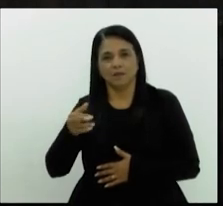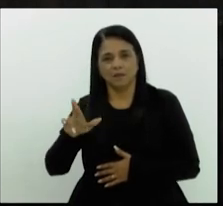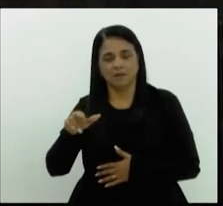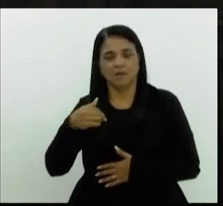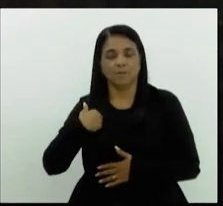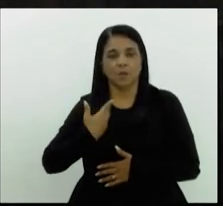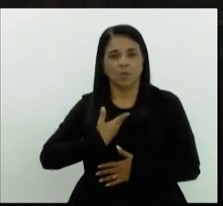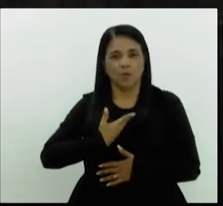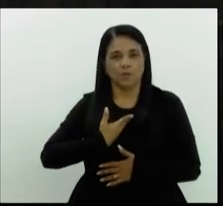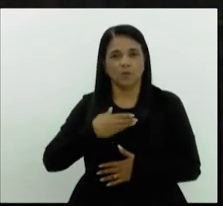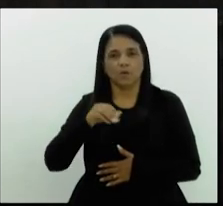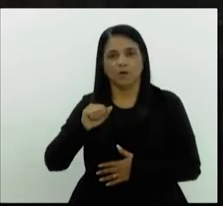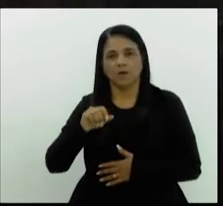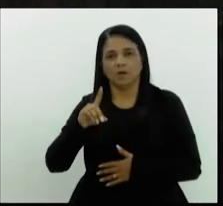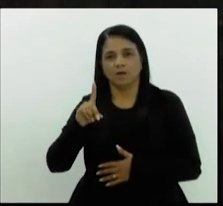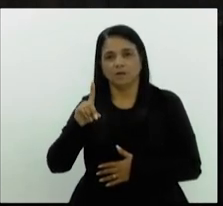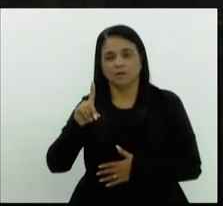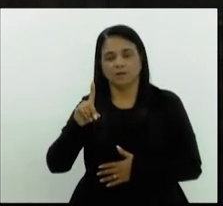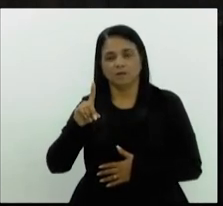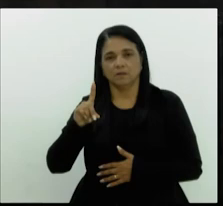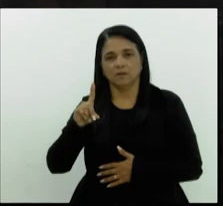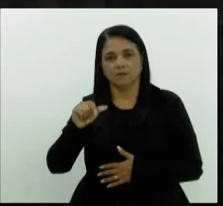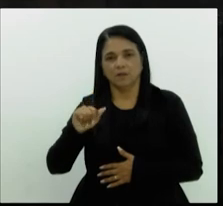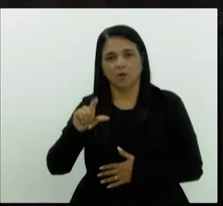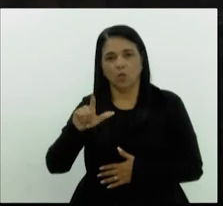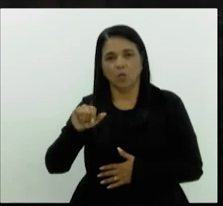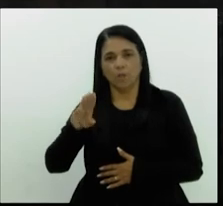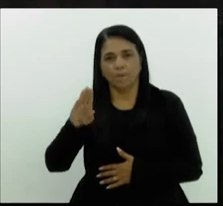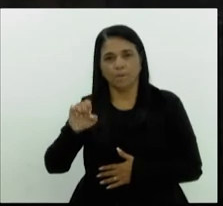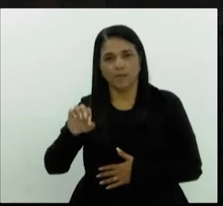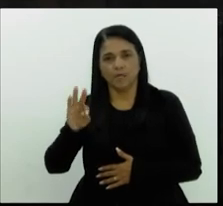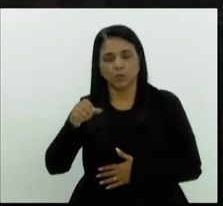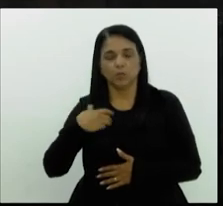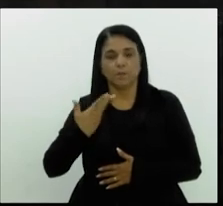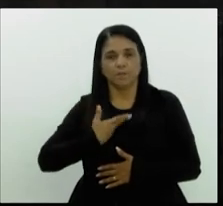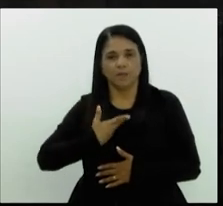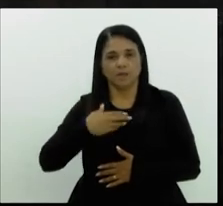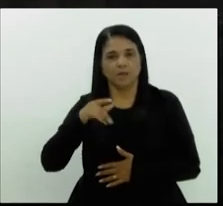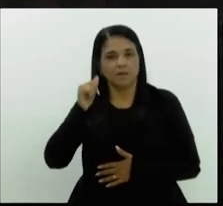meu amigo Adalberto, minha irmã Adalgisa,